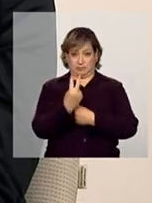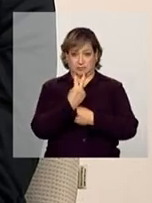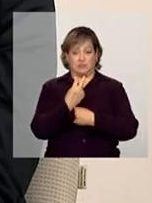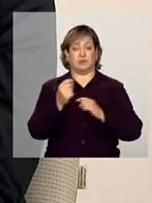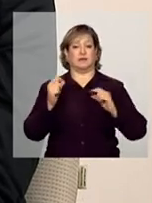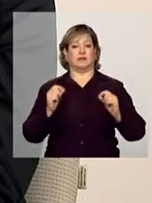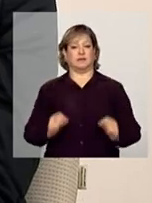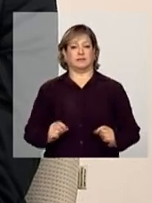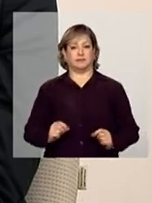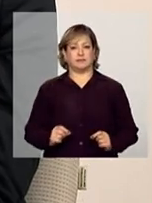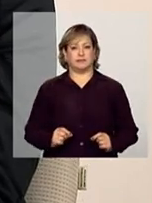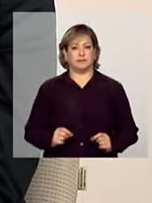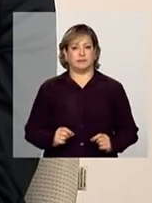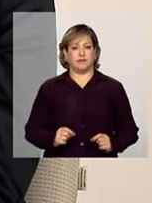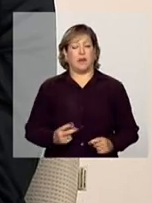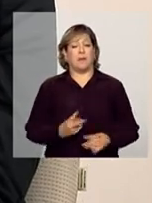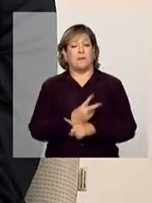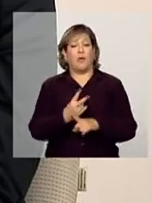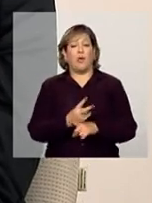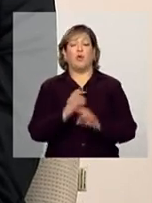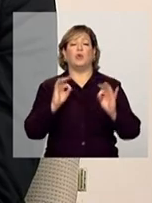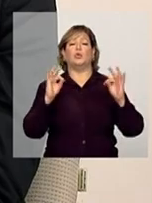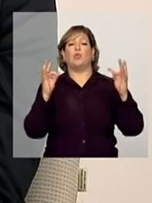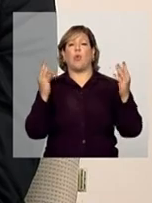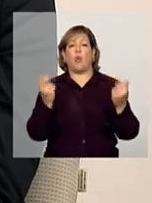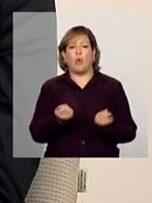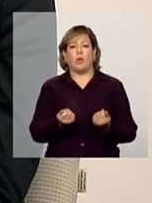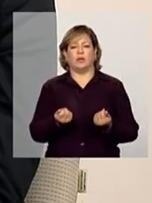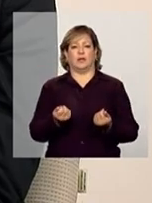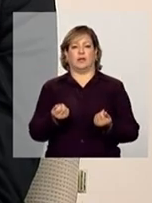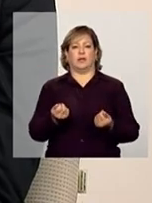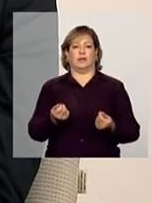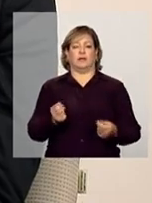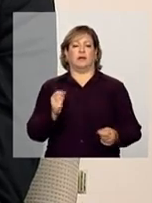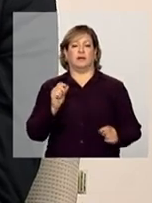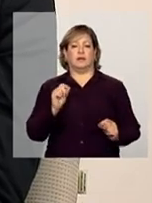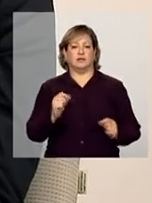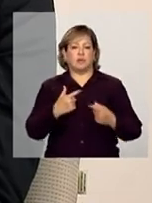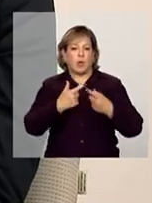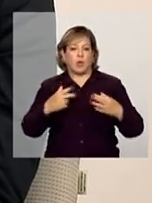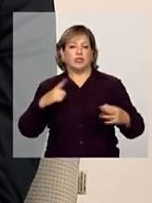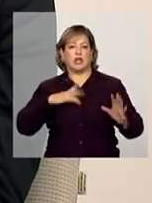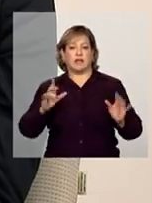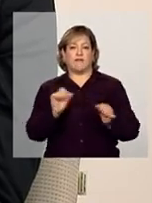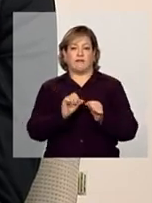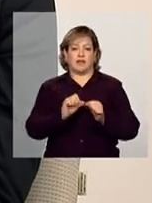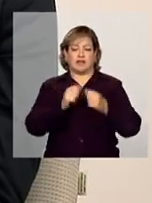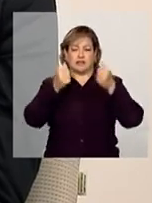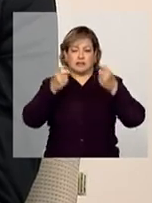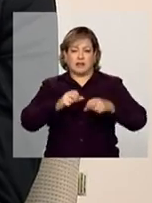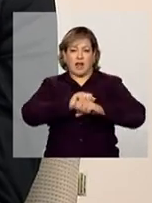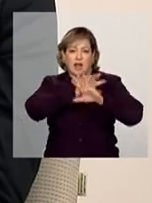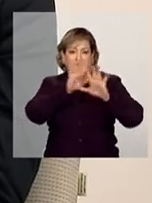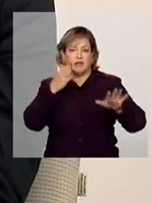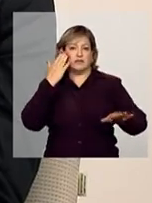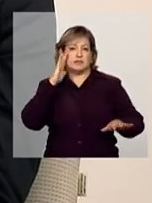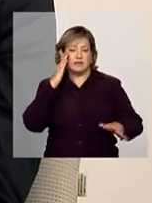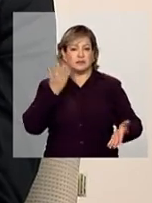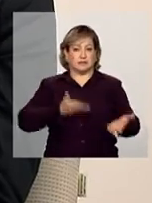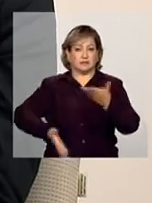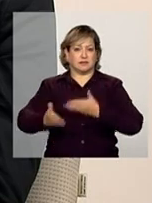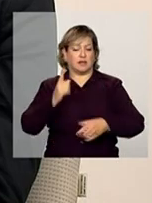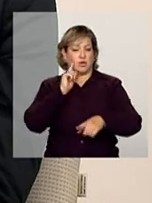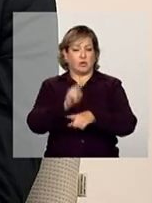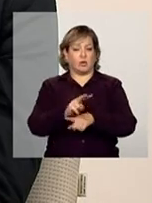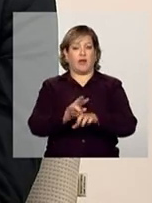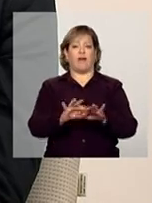busquem todas as orientações que já estão construídas para qualificar cada vez mais o serviço, o atendimento e acompanhamento às